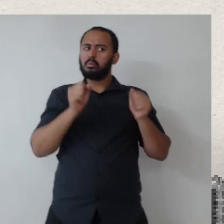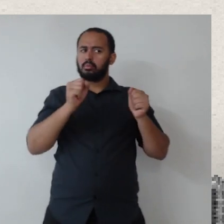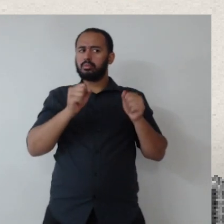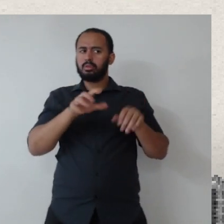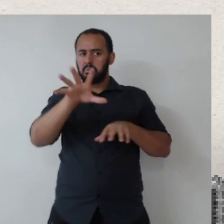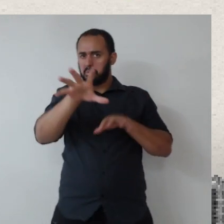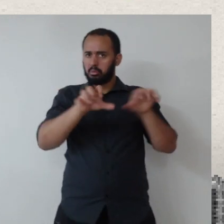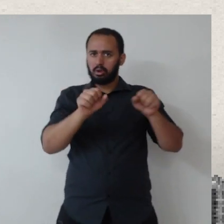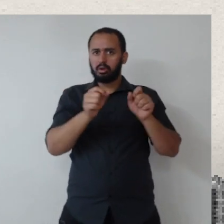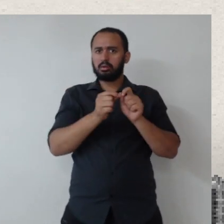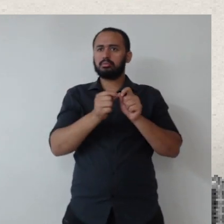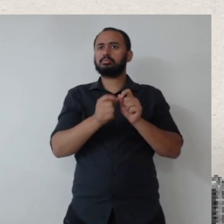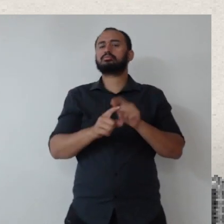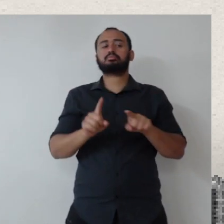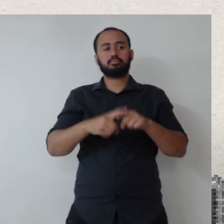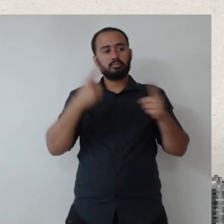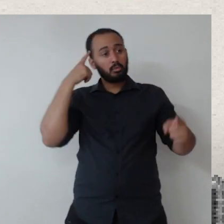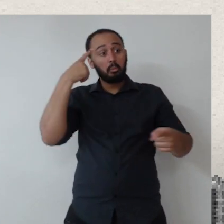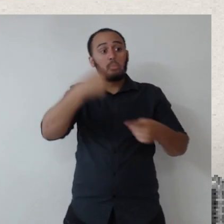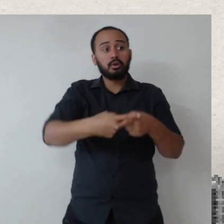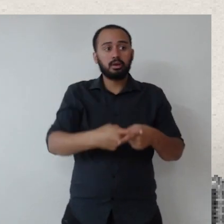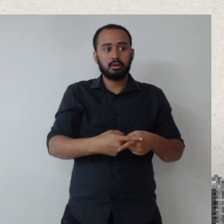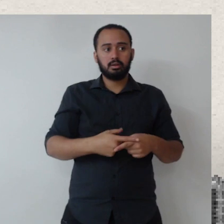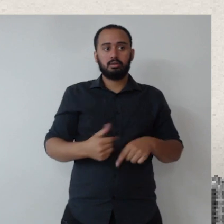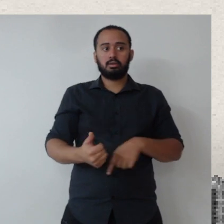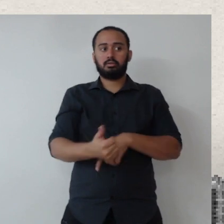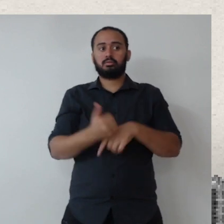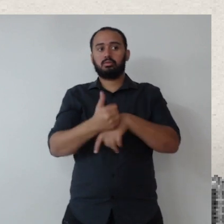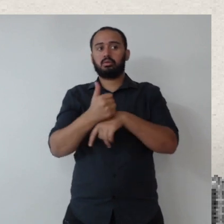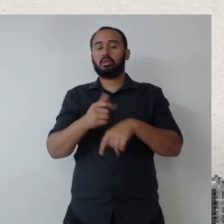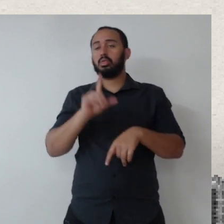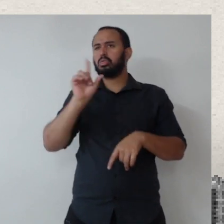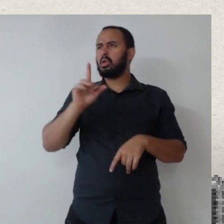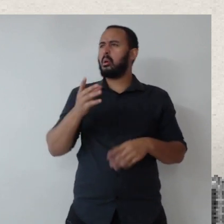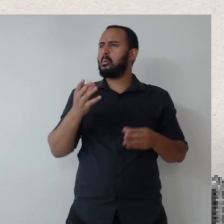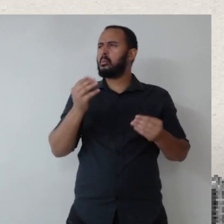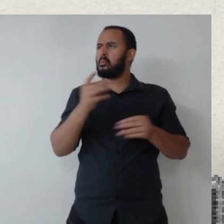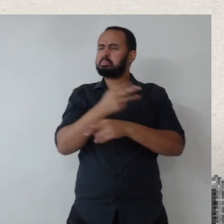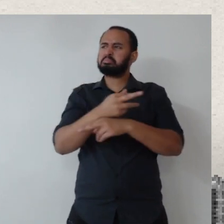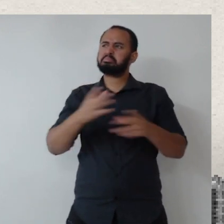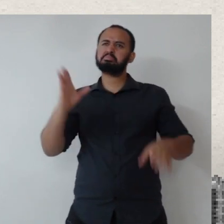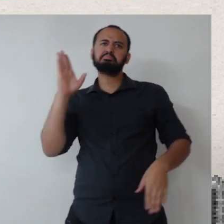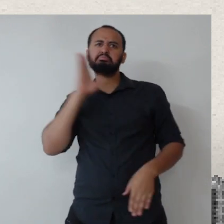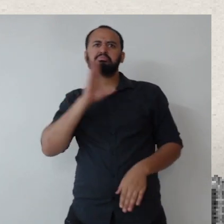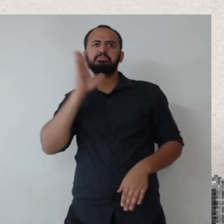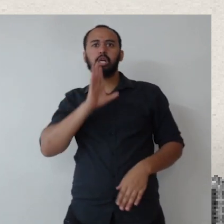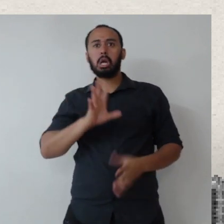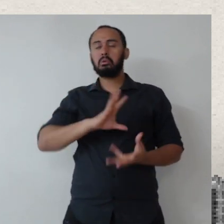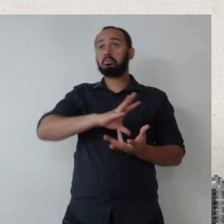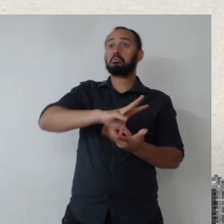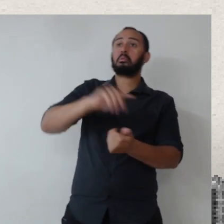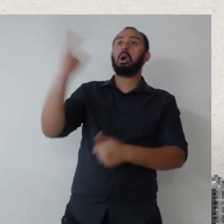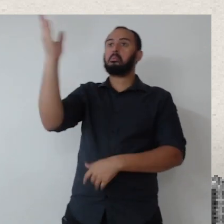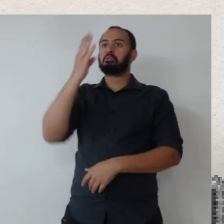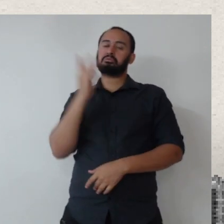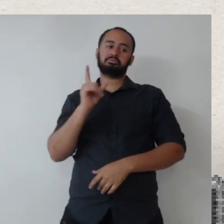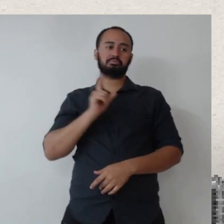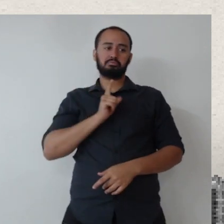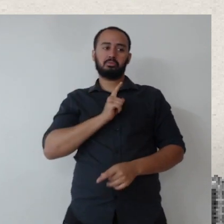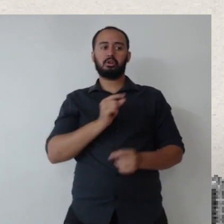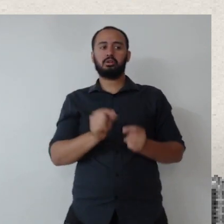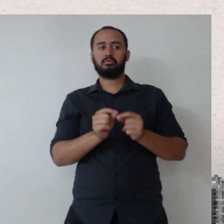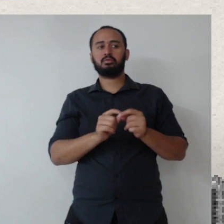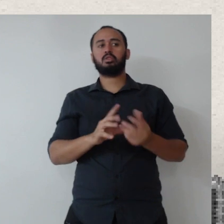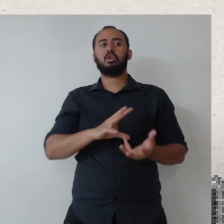Eu acho muito importante participar das redes, porque troca-se muito nas redes. Tem muita coisa bacana acontecendo aí. Tem várias no Brasil. Aí,